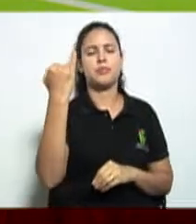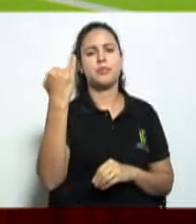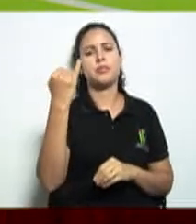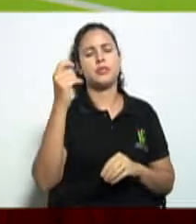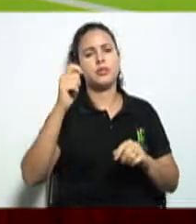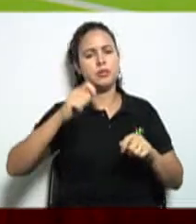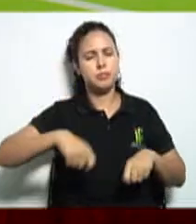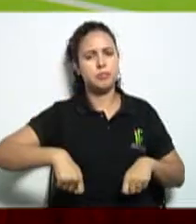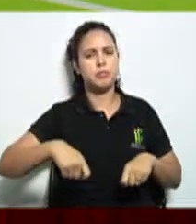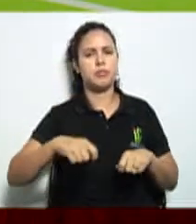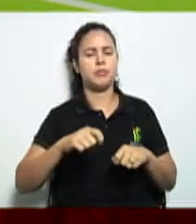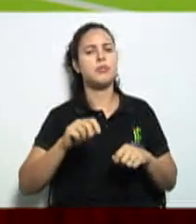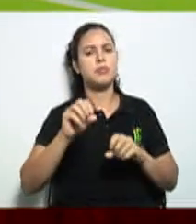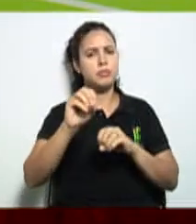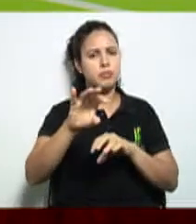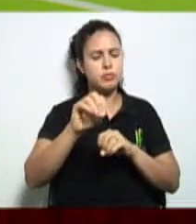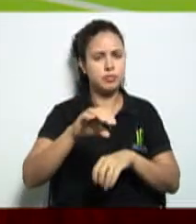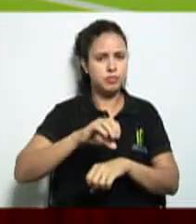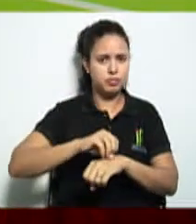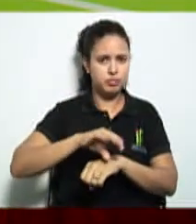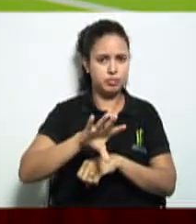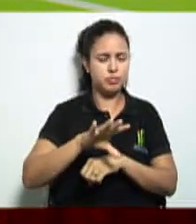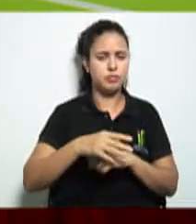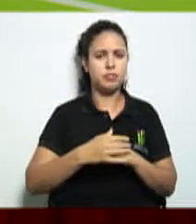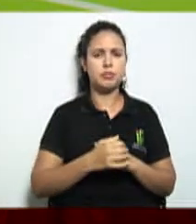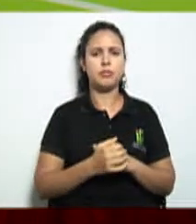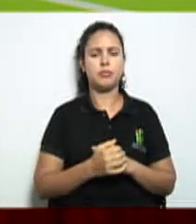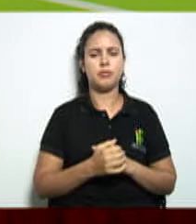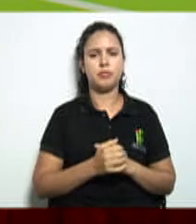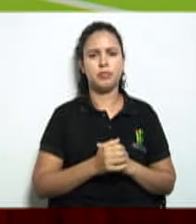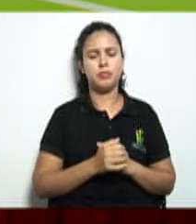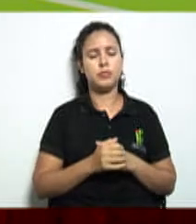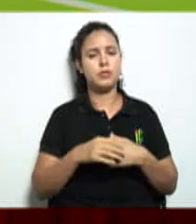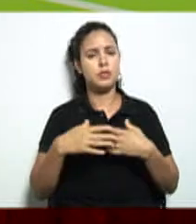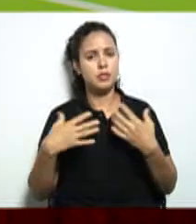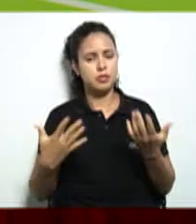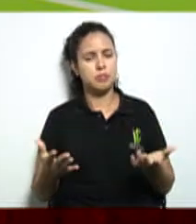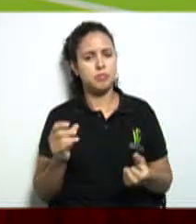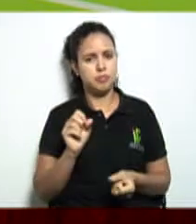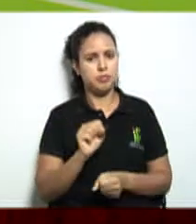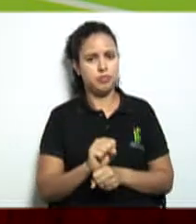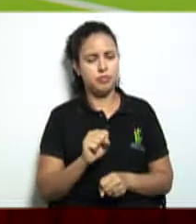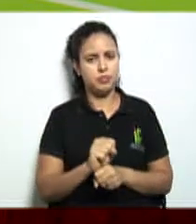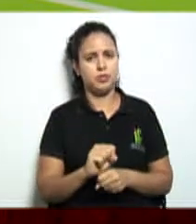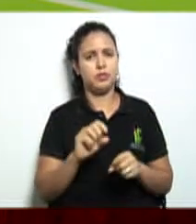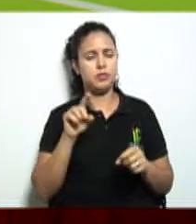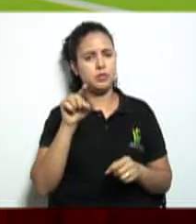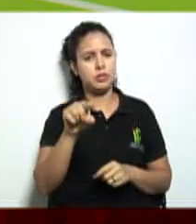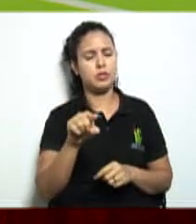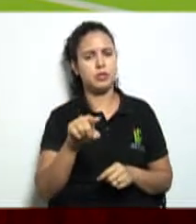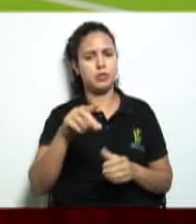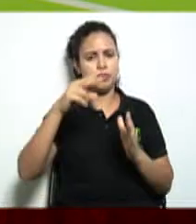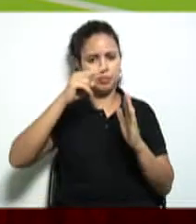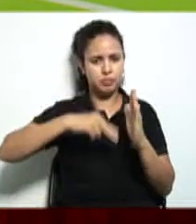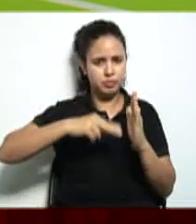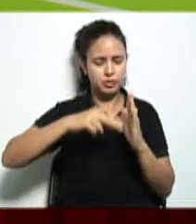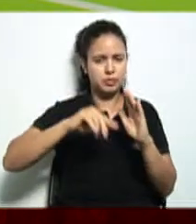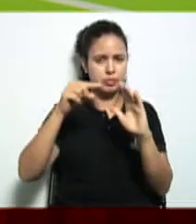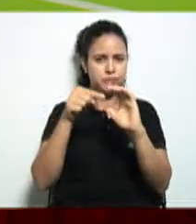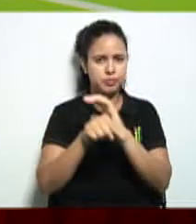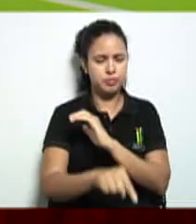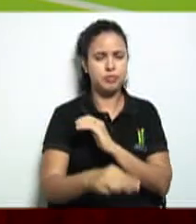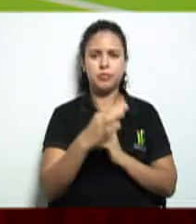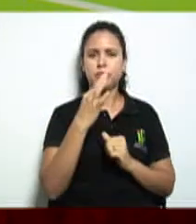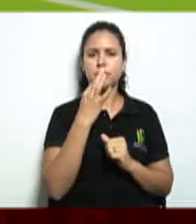tempo para passar para vocês aqui nesses 50 minutos de aula daí a gente espera que vocês peguem esse material façam a leitura aprofundem os